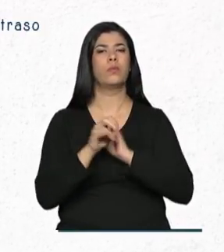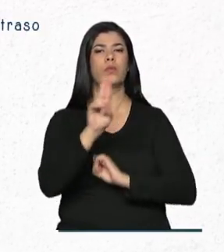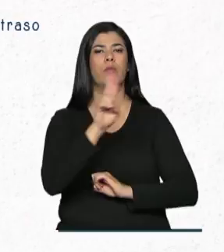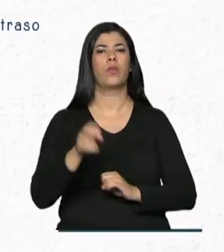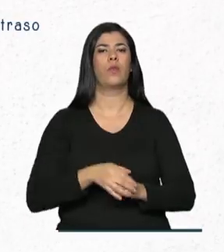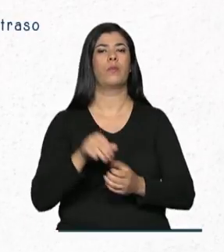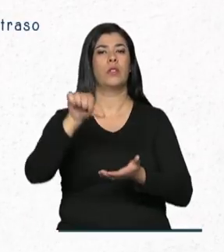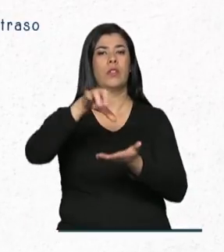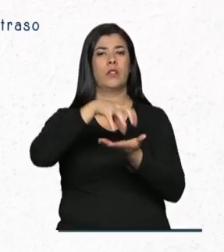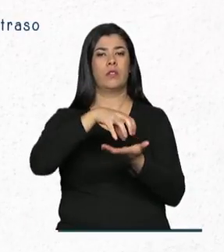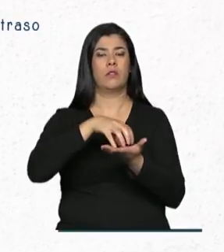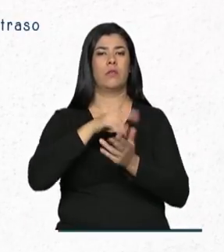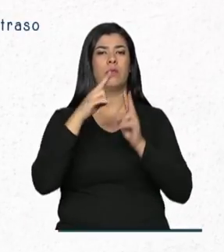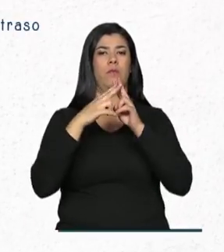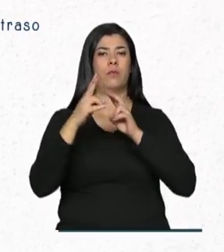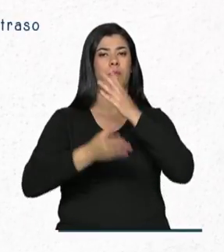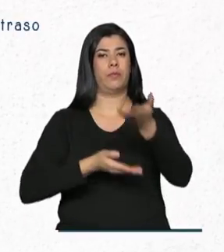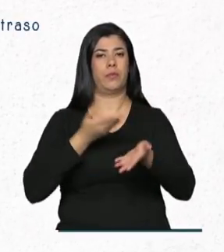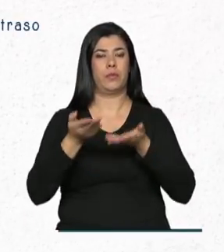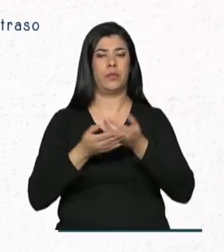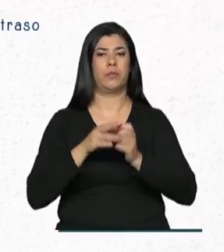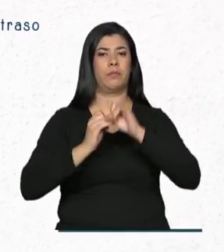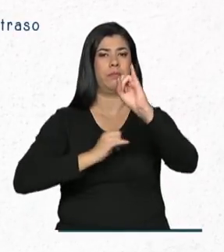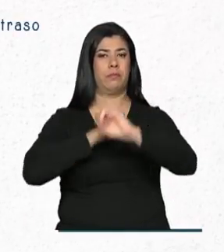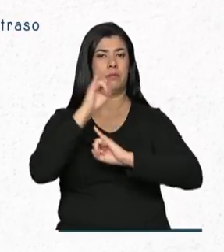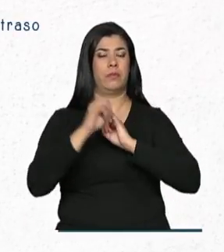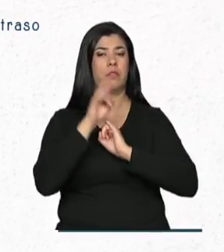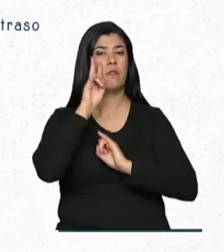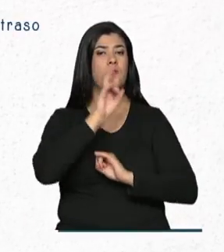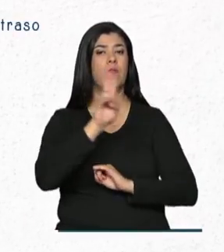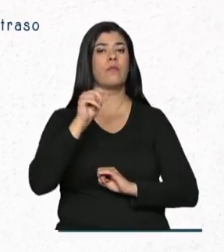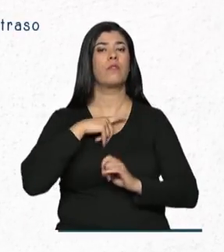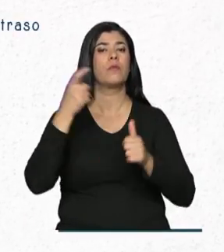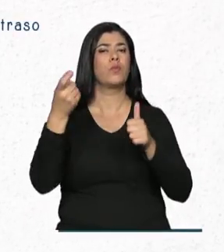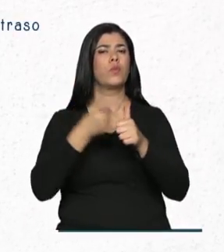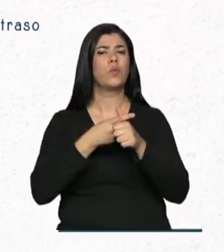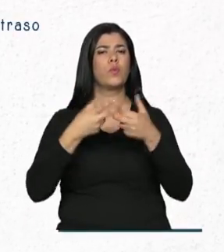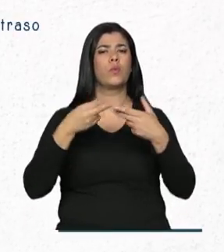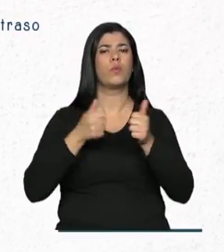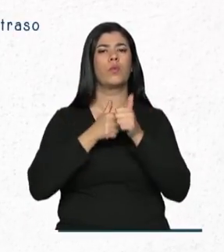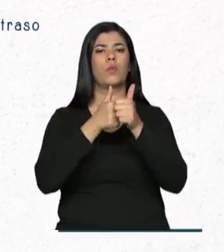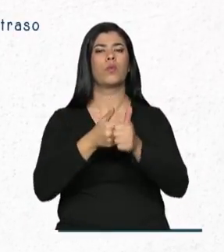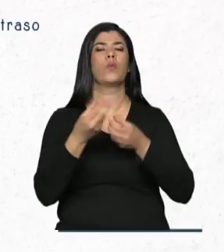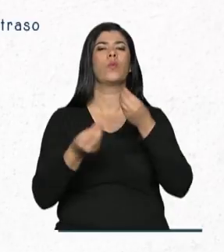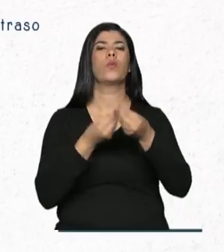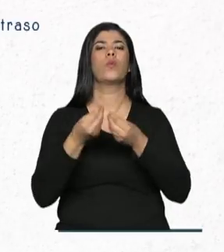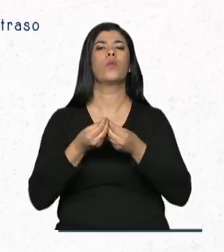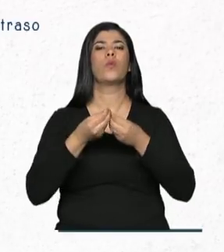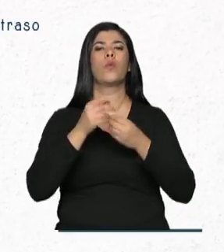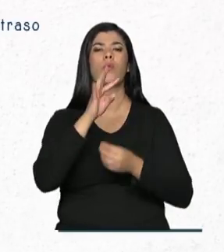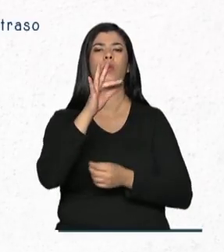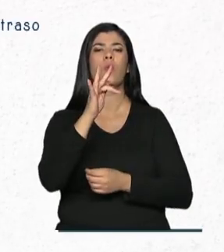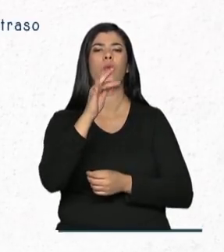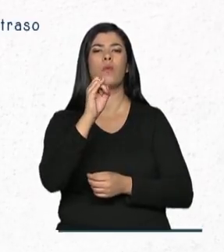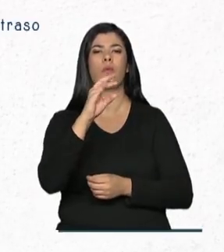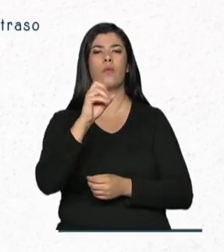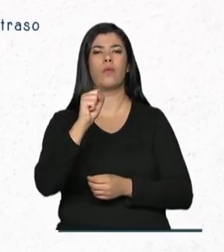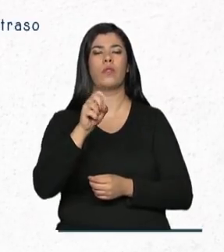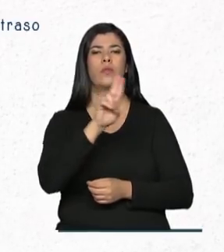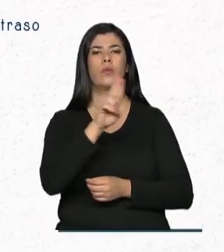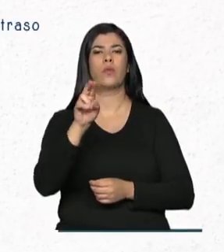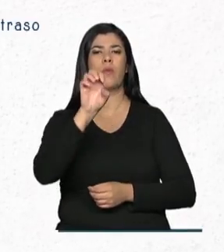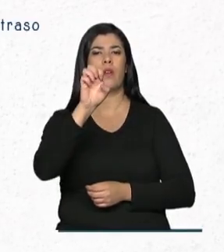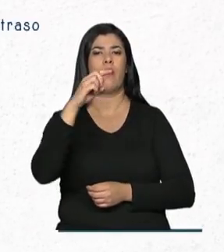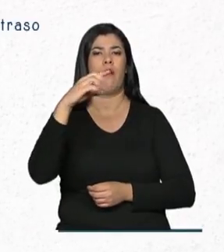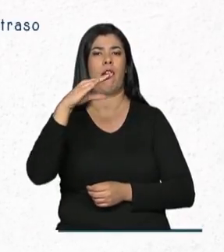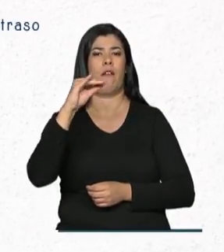Virtual de Atendimento, na internet, para verificar eventuais pendências e acompanhar a situação perante o fisco. No ECAC,